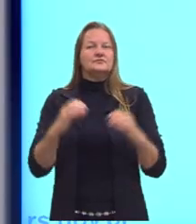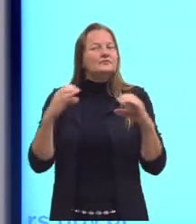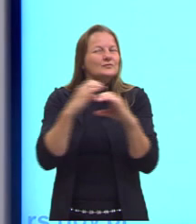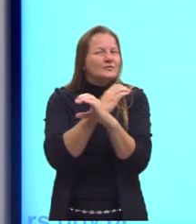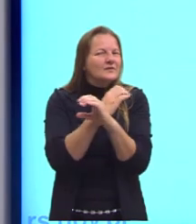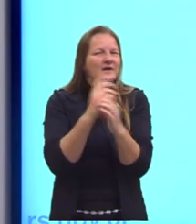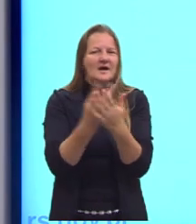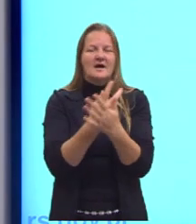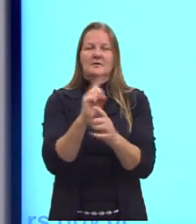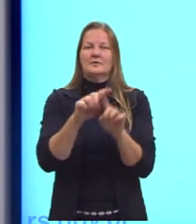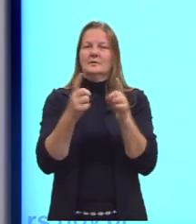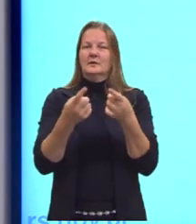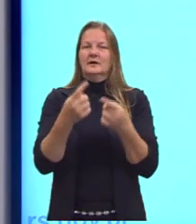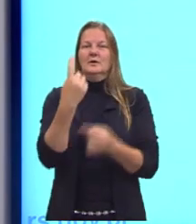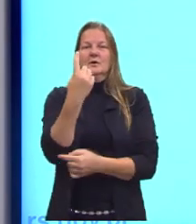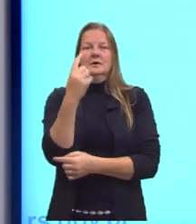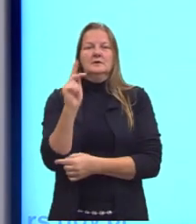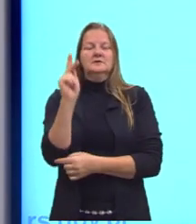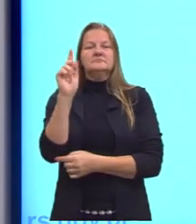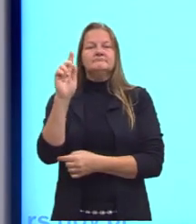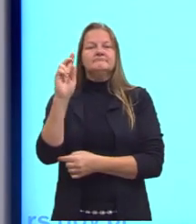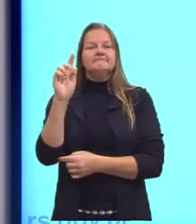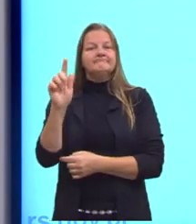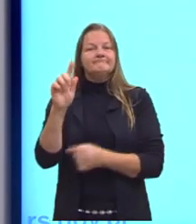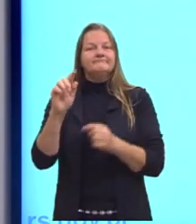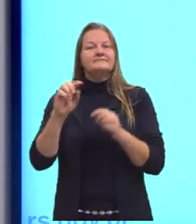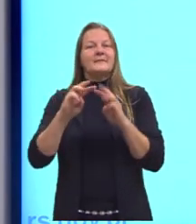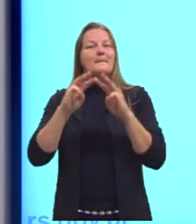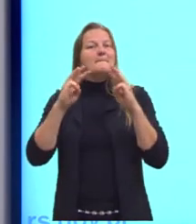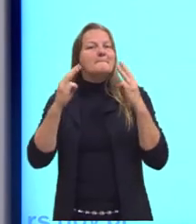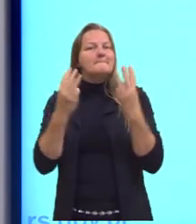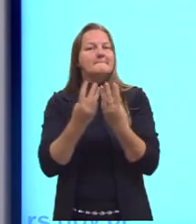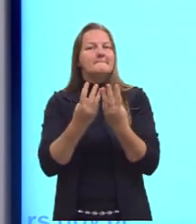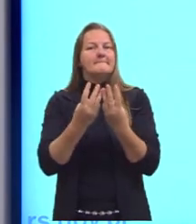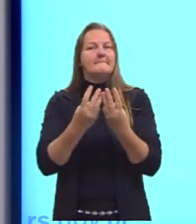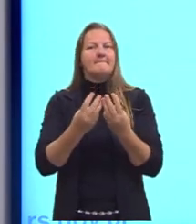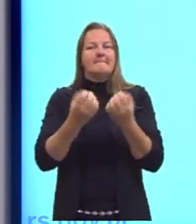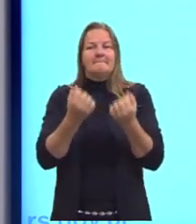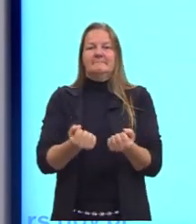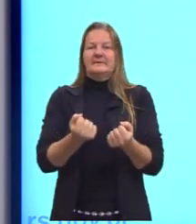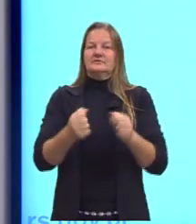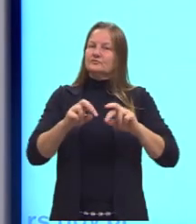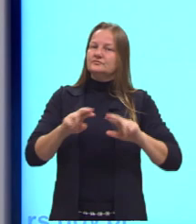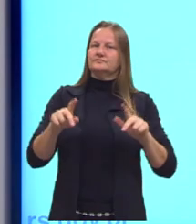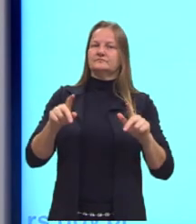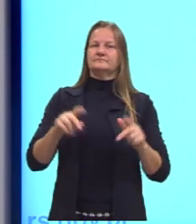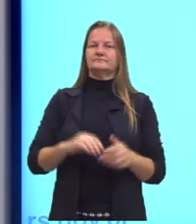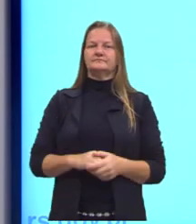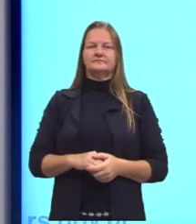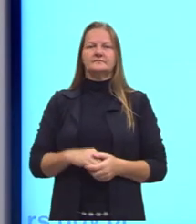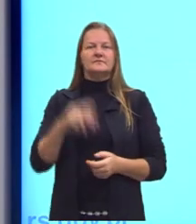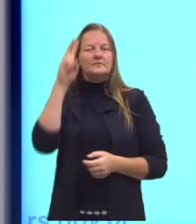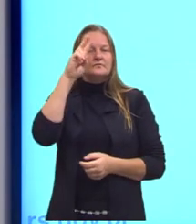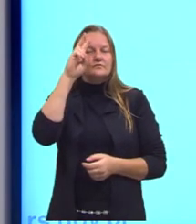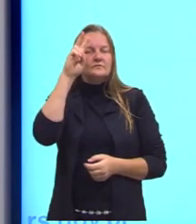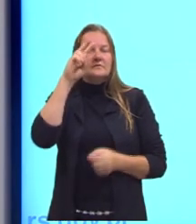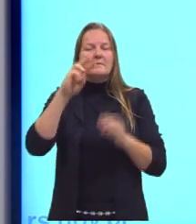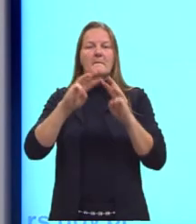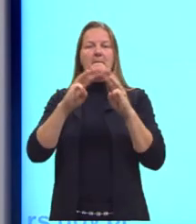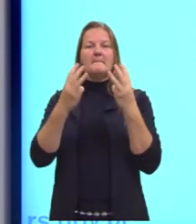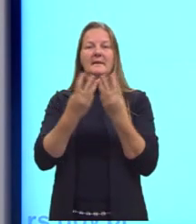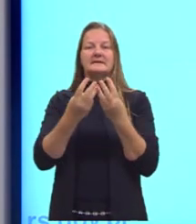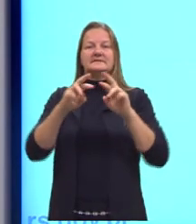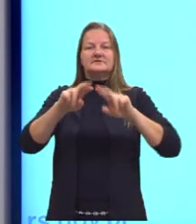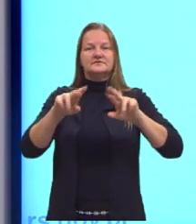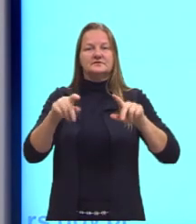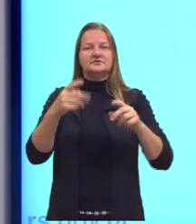errado, mas um quilograma é unidade de medida de massa e não de peso. Então, gente sempre tem que relembrar que massa é